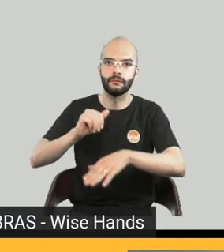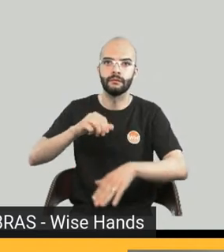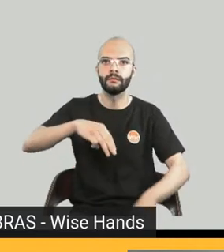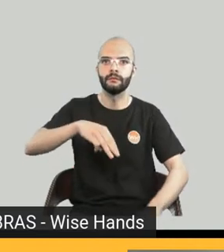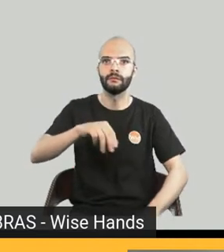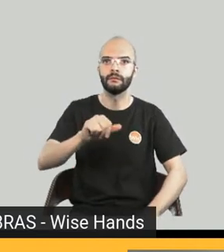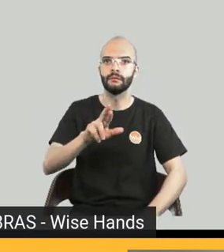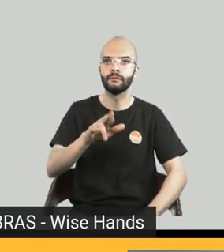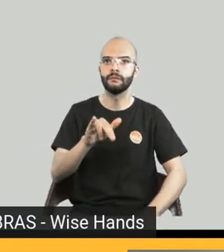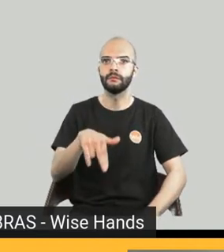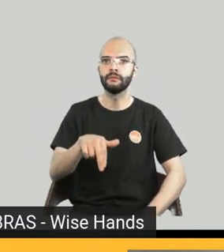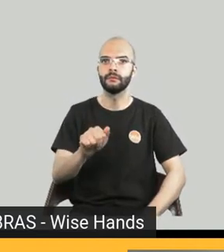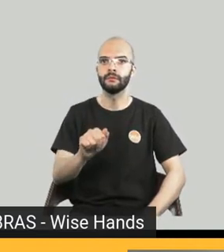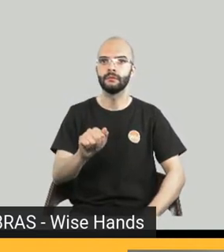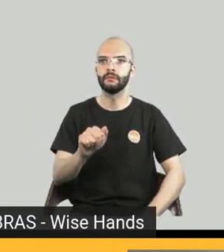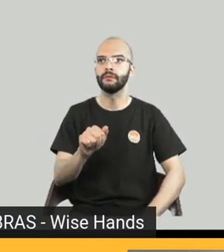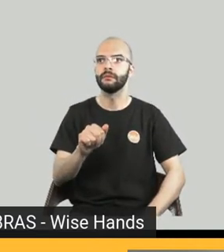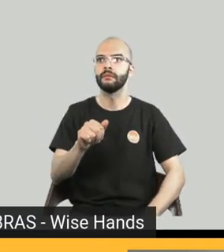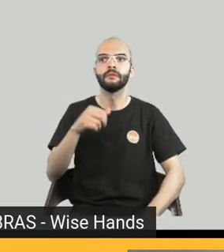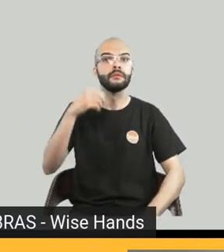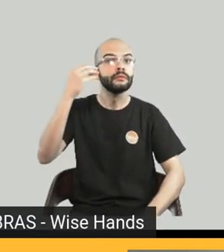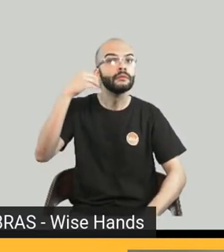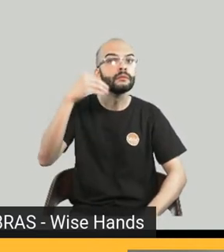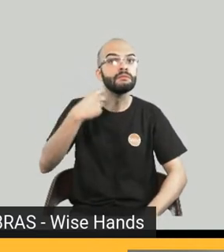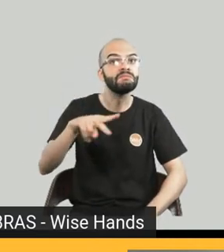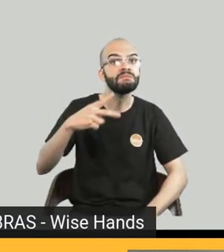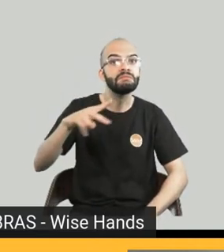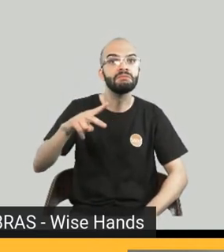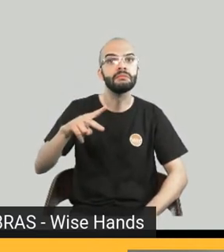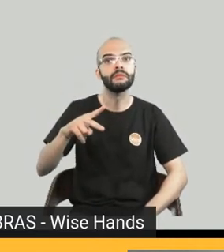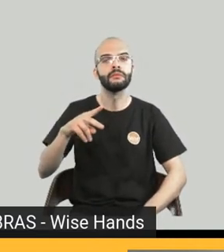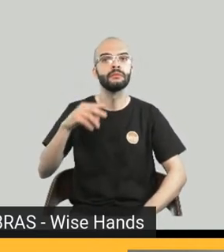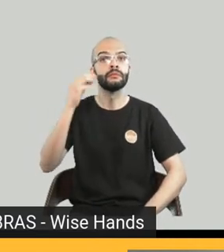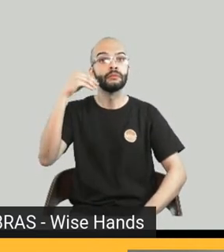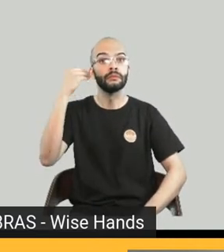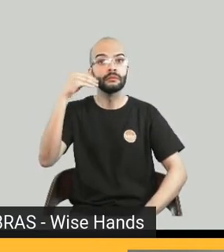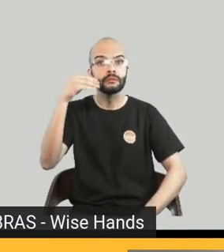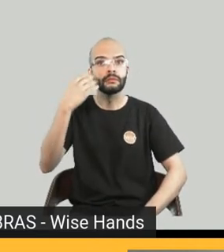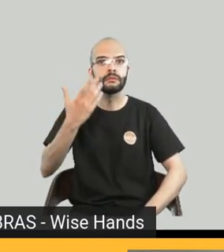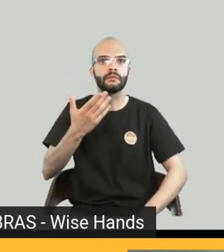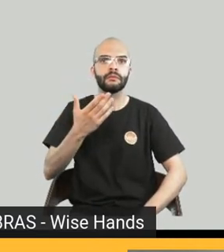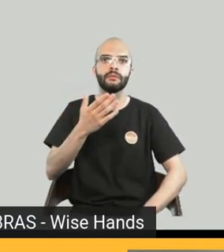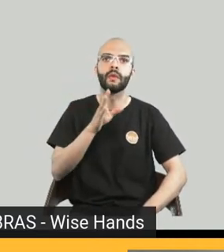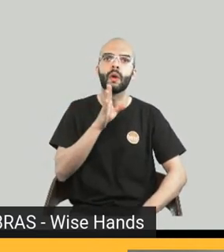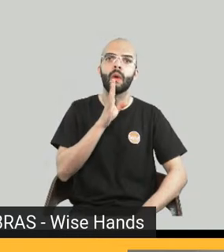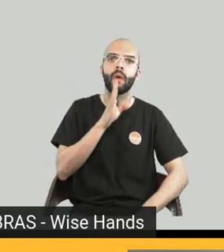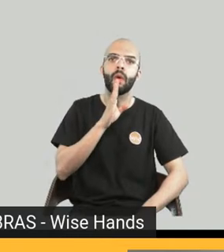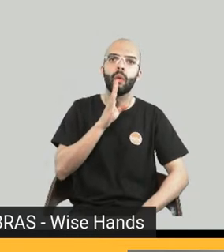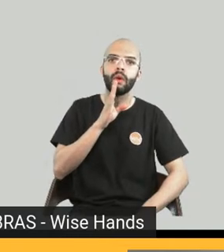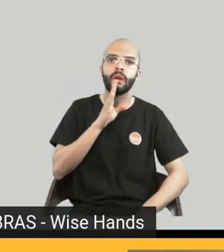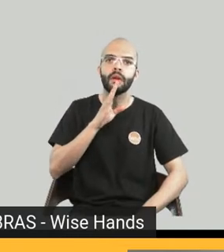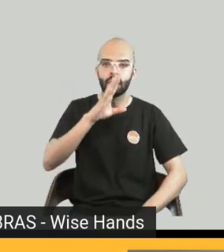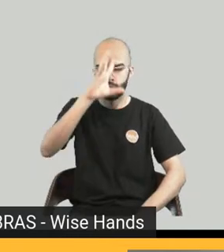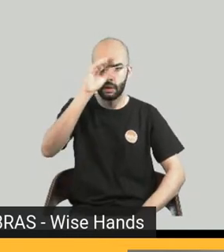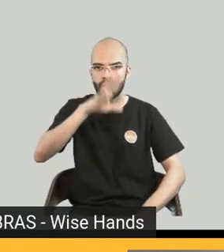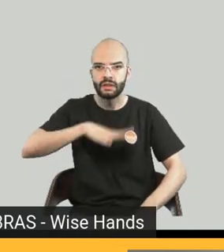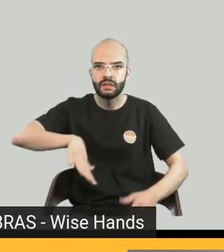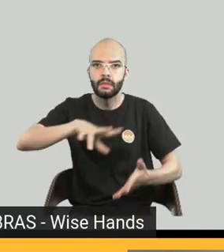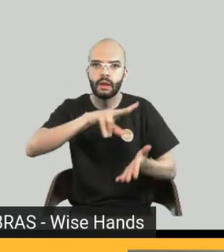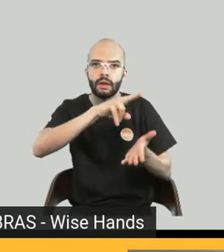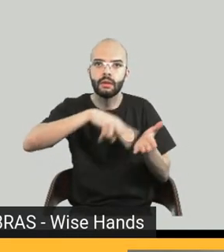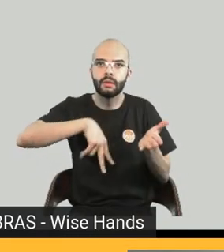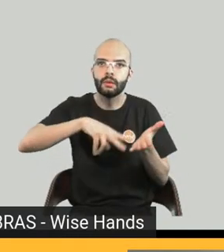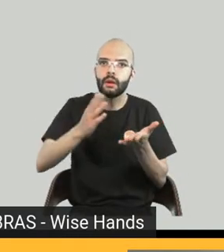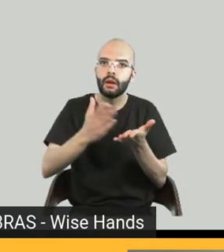um pouquinho com a gente a experiência que você tem como profissional e a sua casa editorial tem tido nos últimos